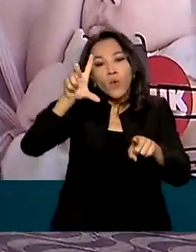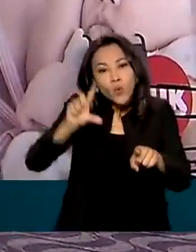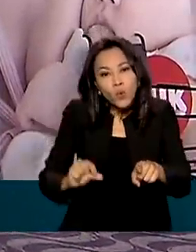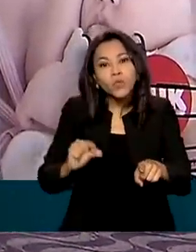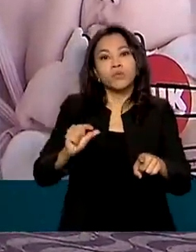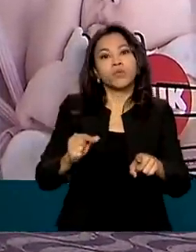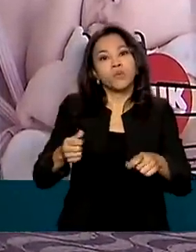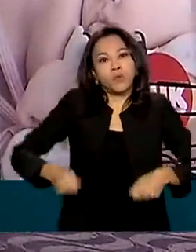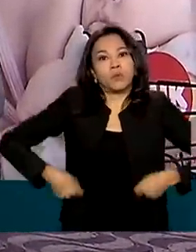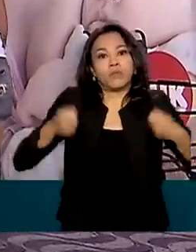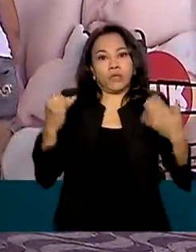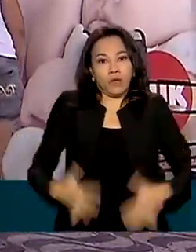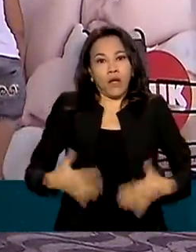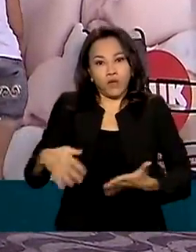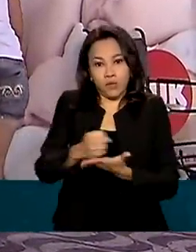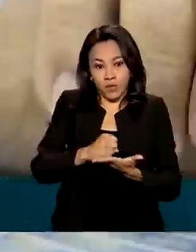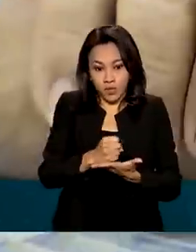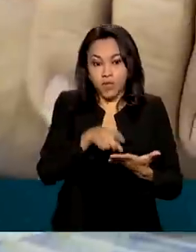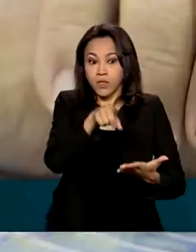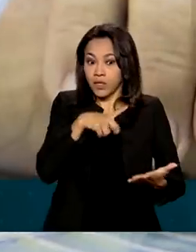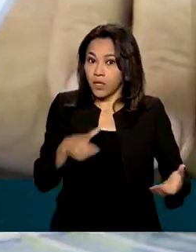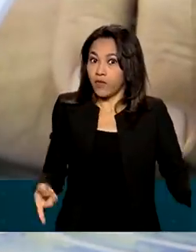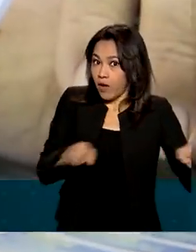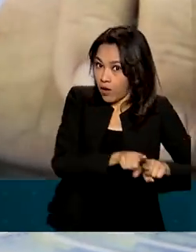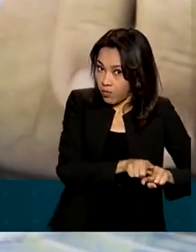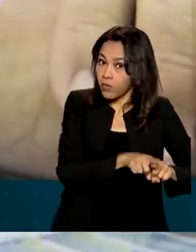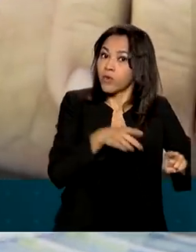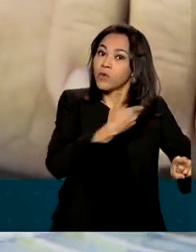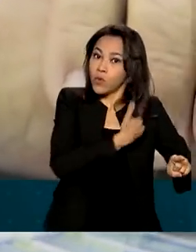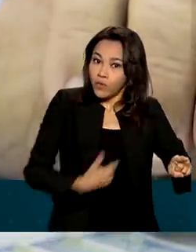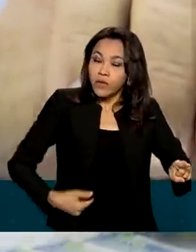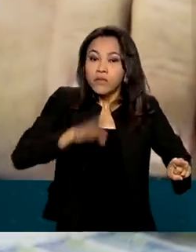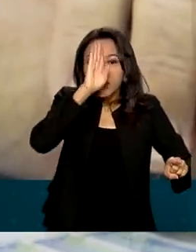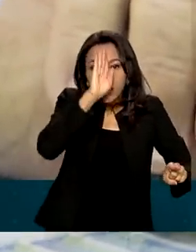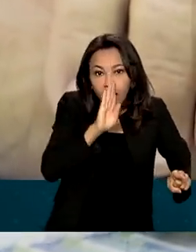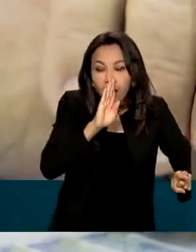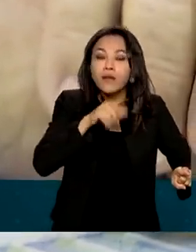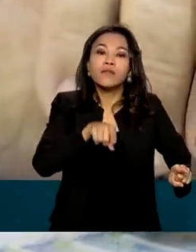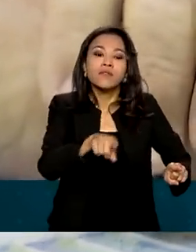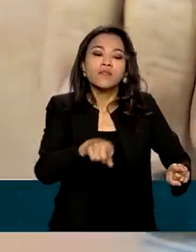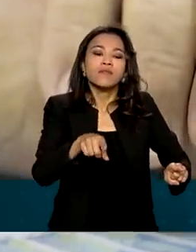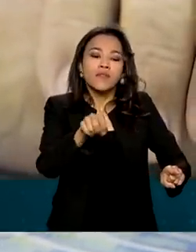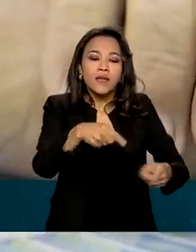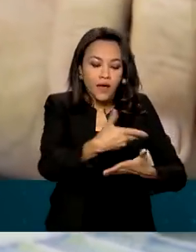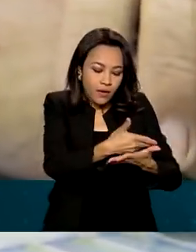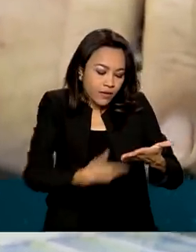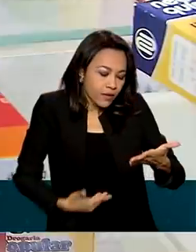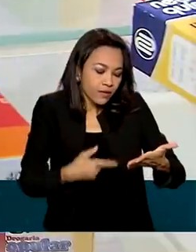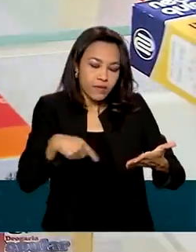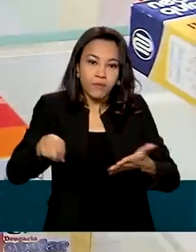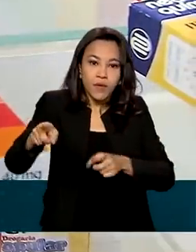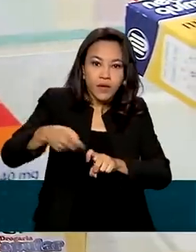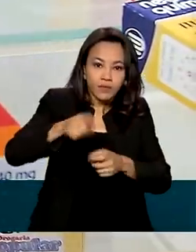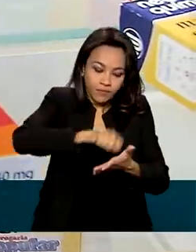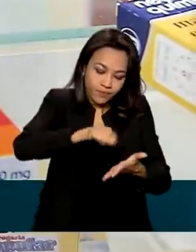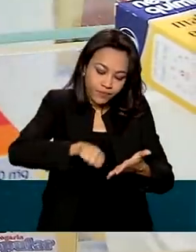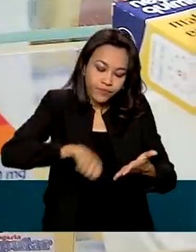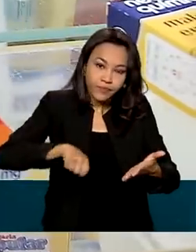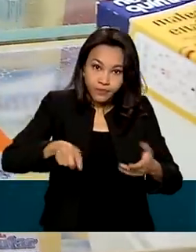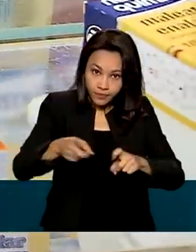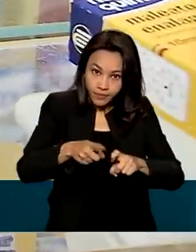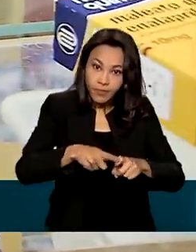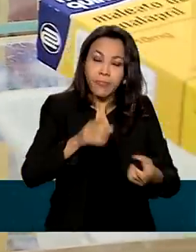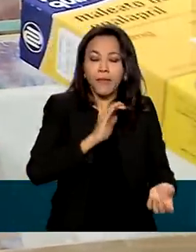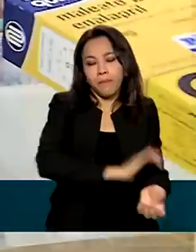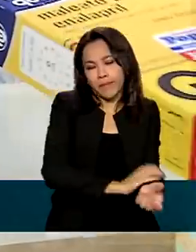Estabelecimentos credenciados pelo governo repassam de graça produtos receitados pelo médico. São pacientes com